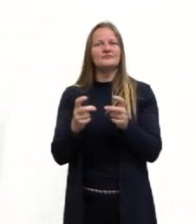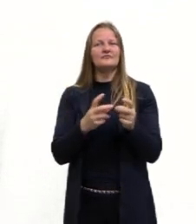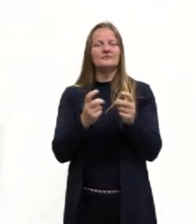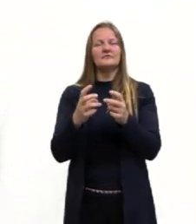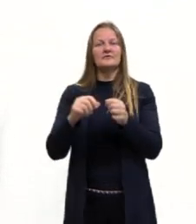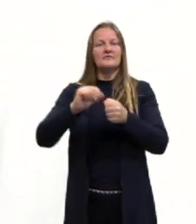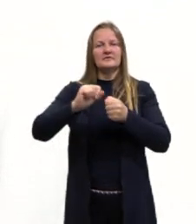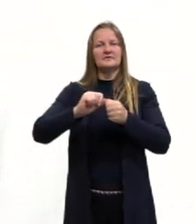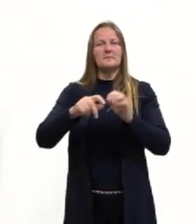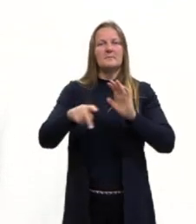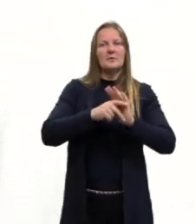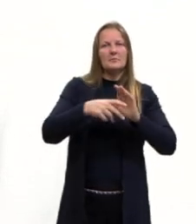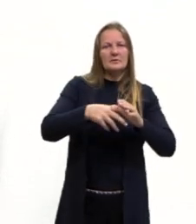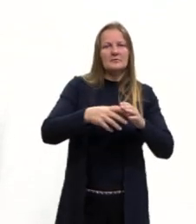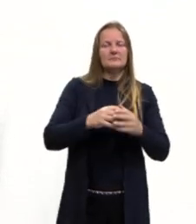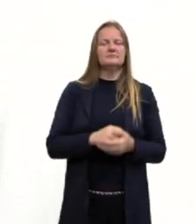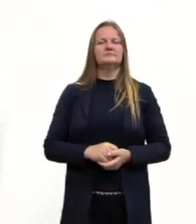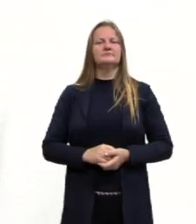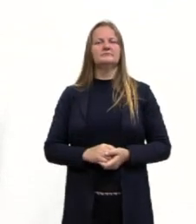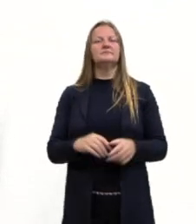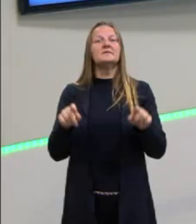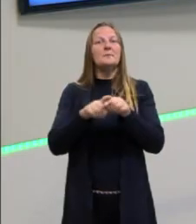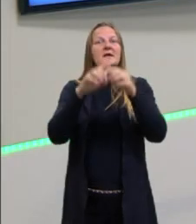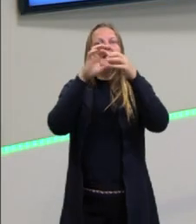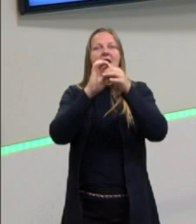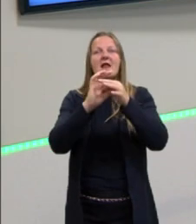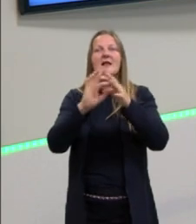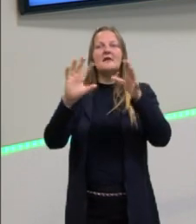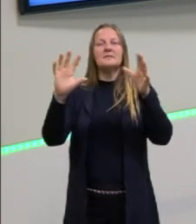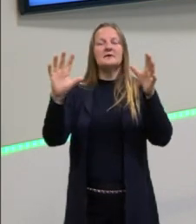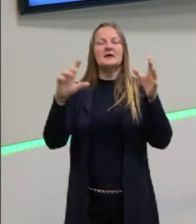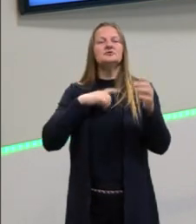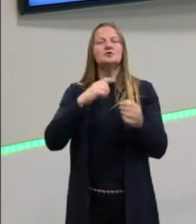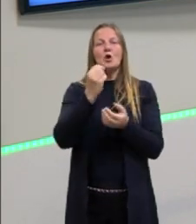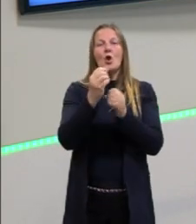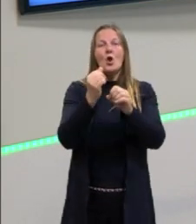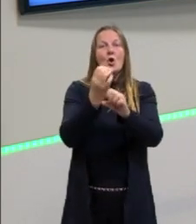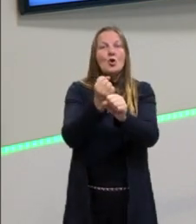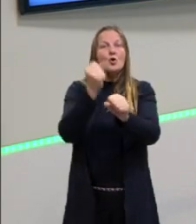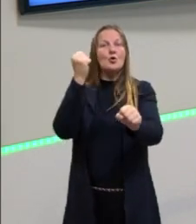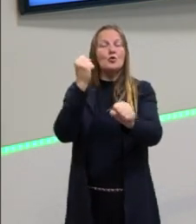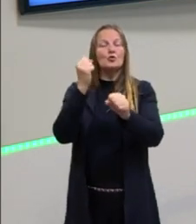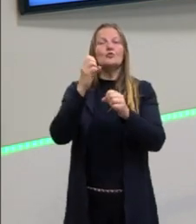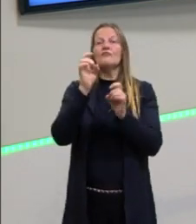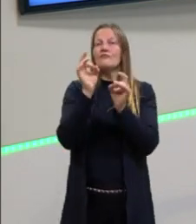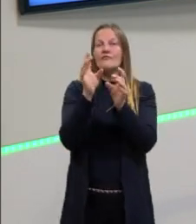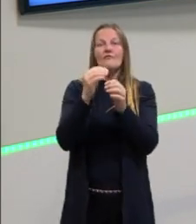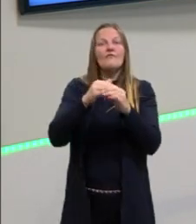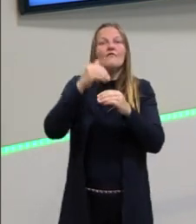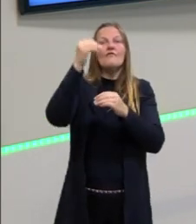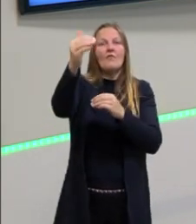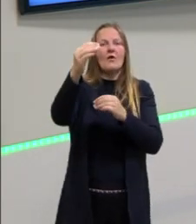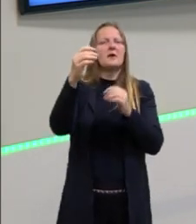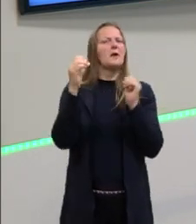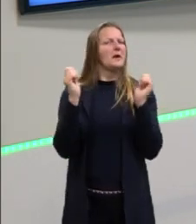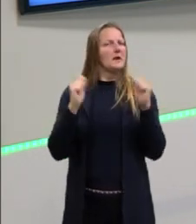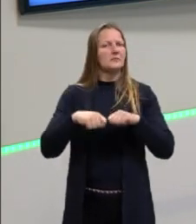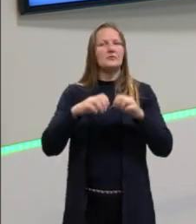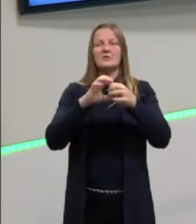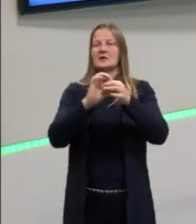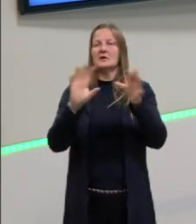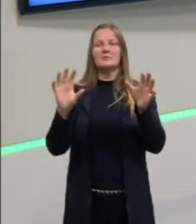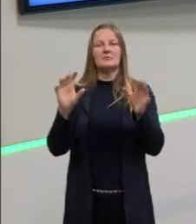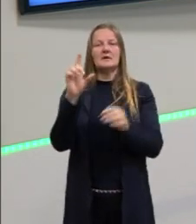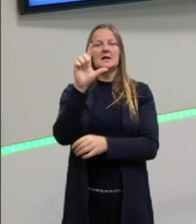querendo fazer. E liberdade de remessa, então, dos lucros pro exterior. Isso também é outra coisa que tem que ser pensada,